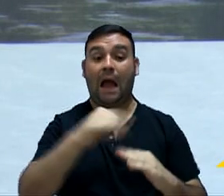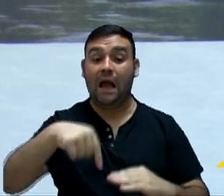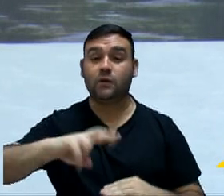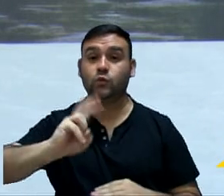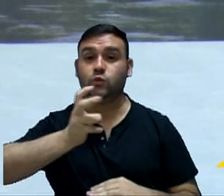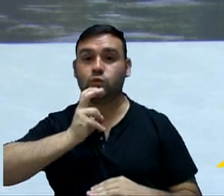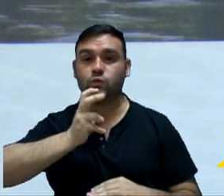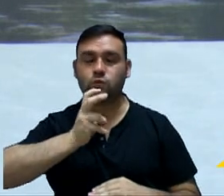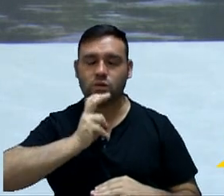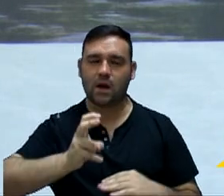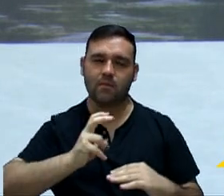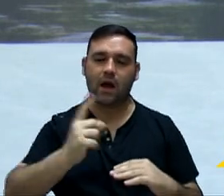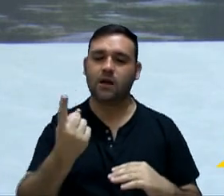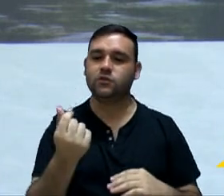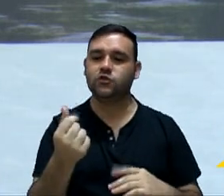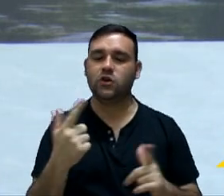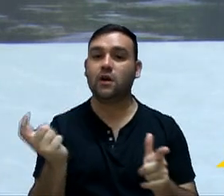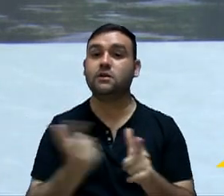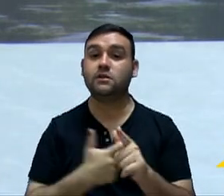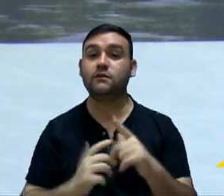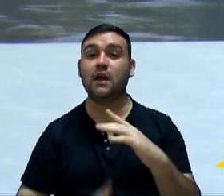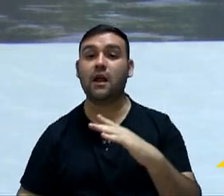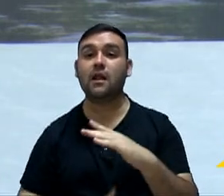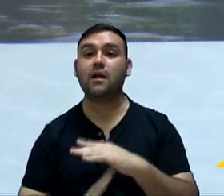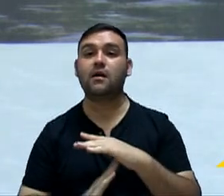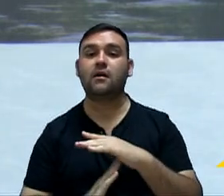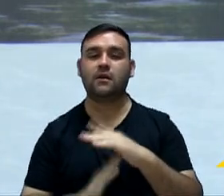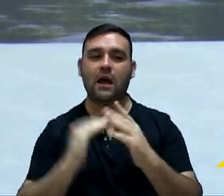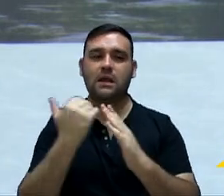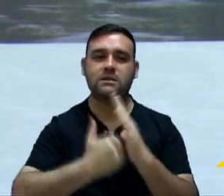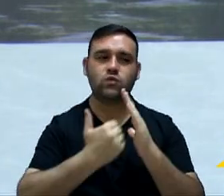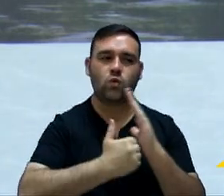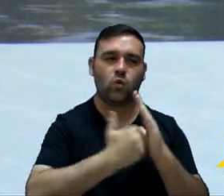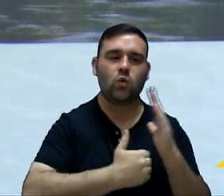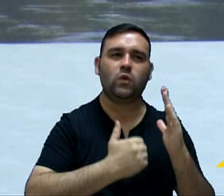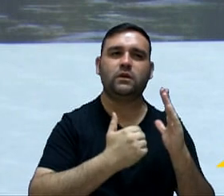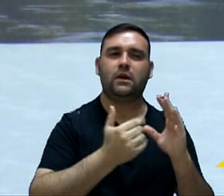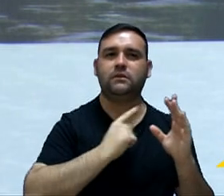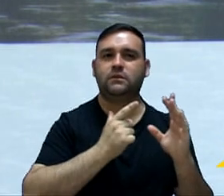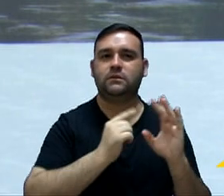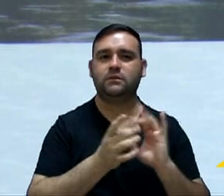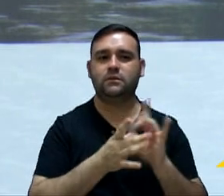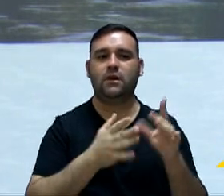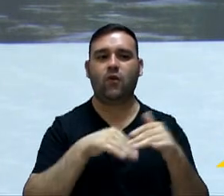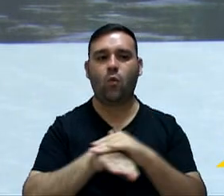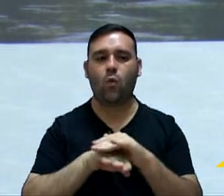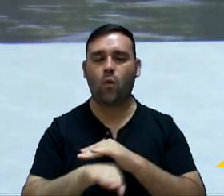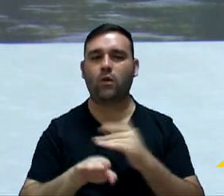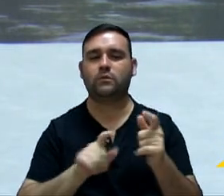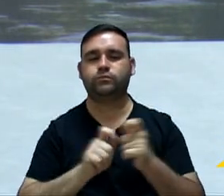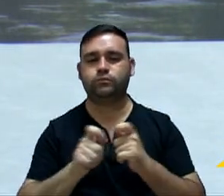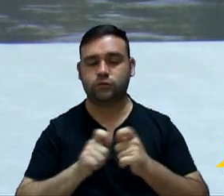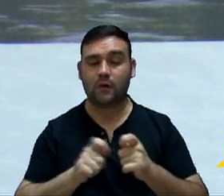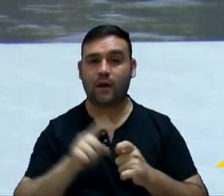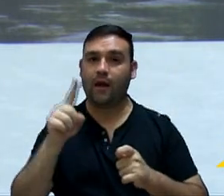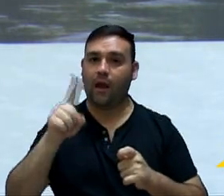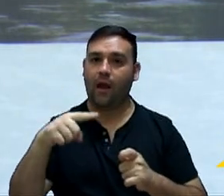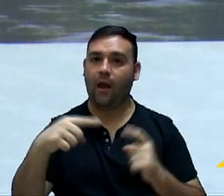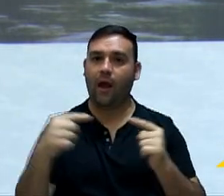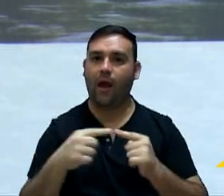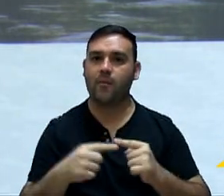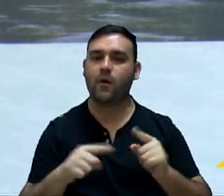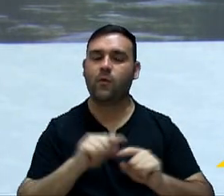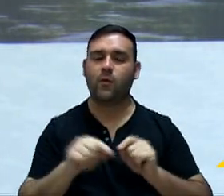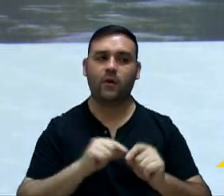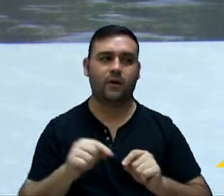de Sorocaba, o valor das dívidas descontadas as disponibilidades de caixa, ele é, ele chega